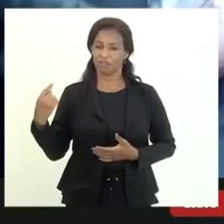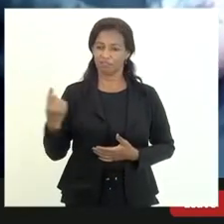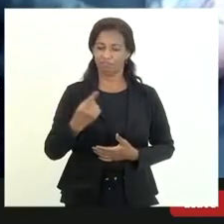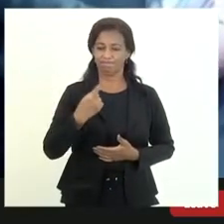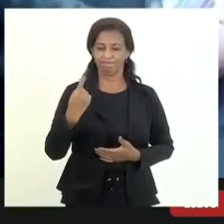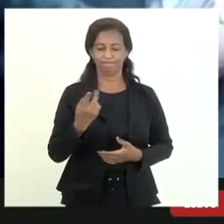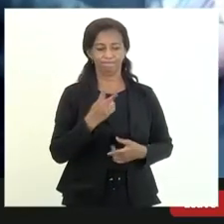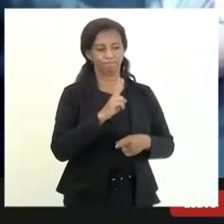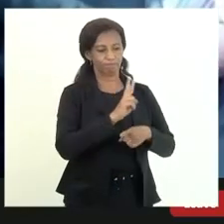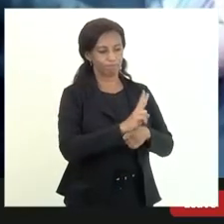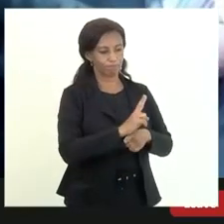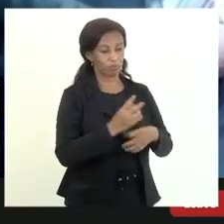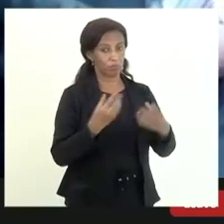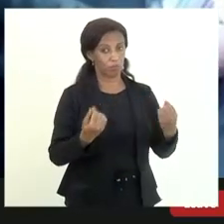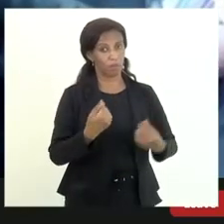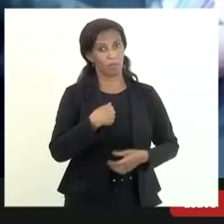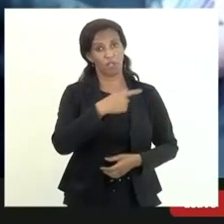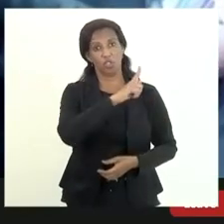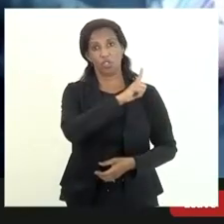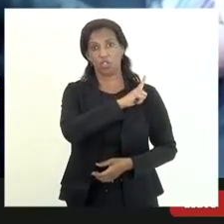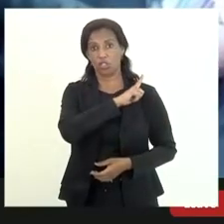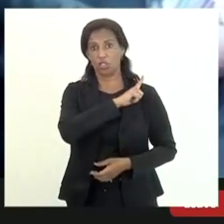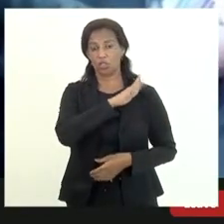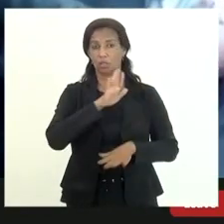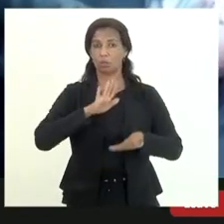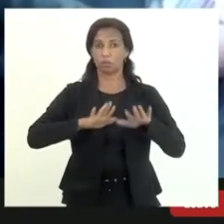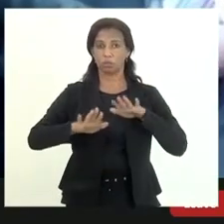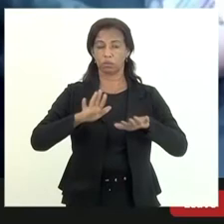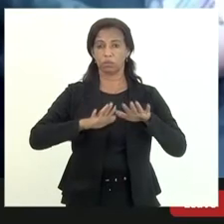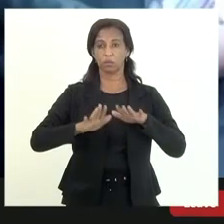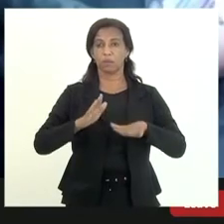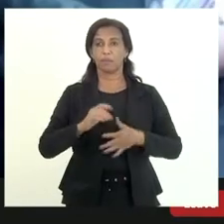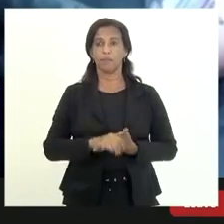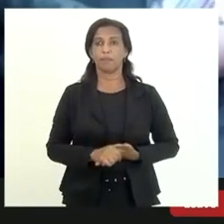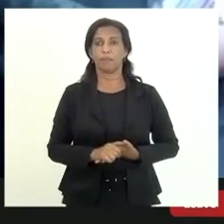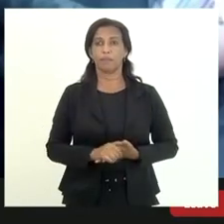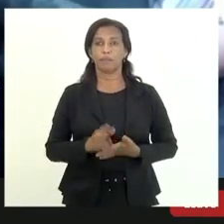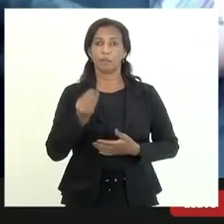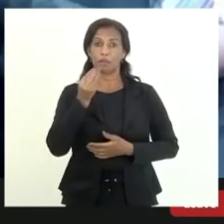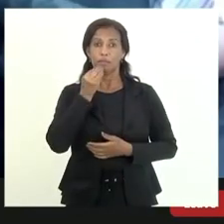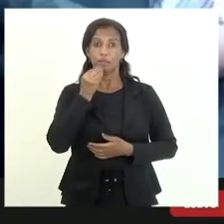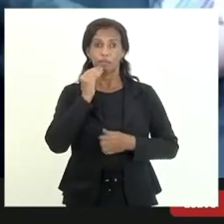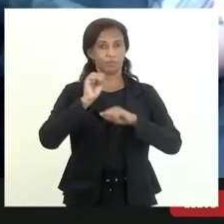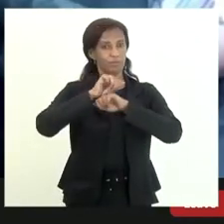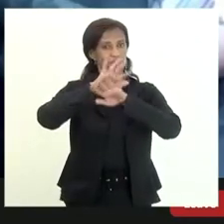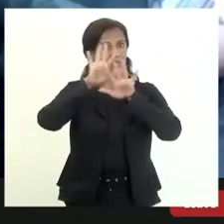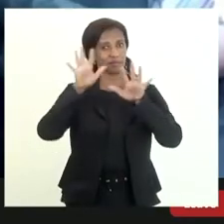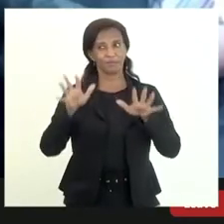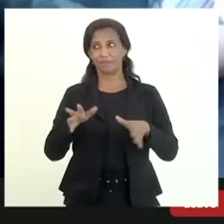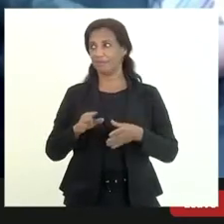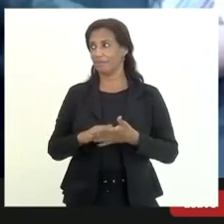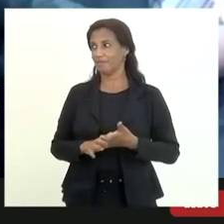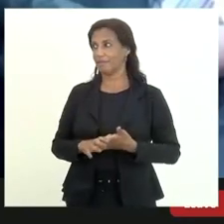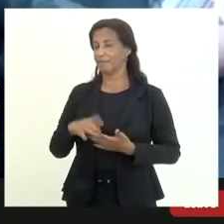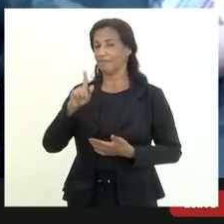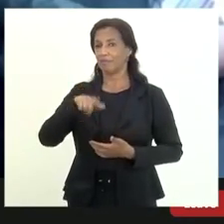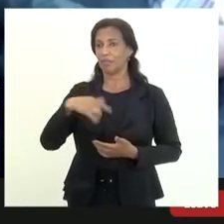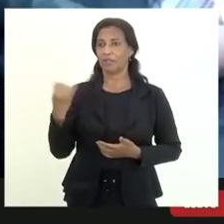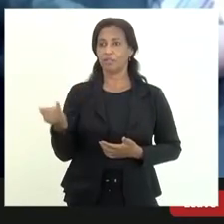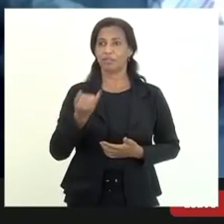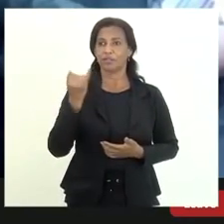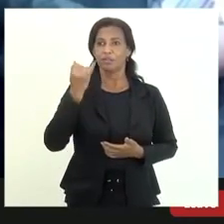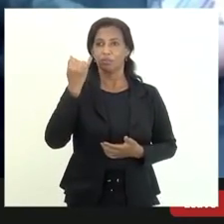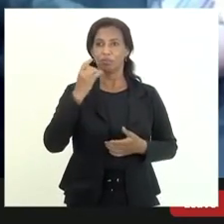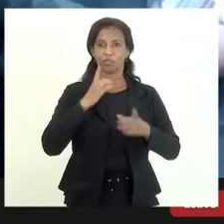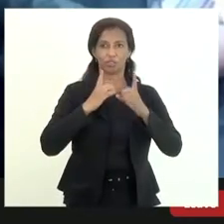muito pelo menos a nossa gestão aqui preza muito pela questão da transparência então acho muito importante que a gente sempre